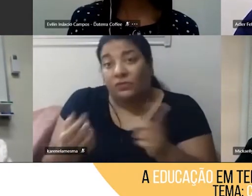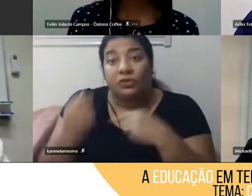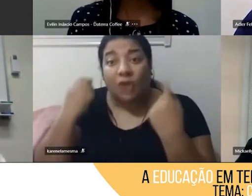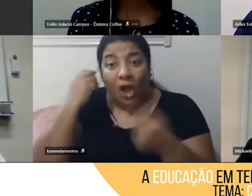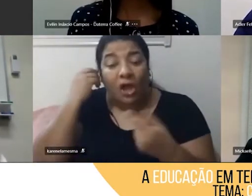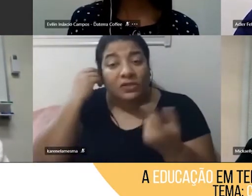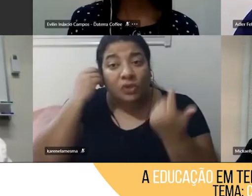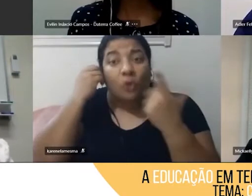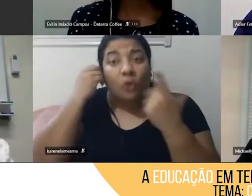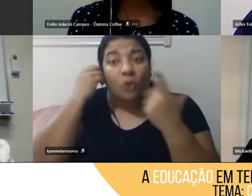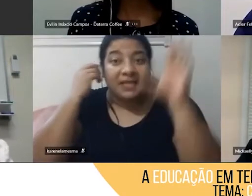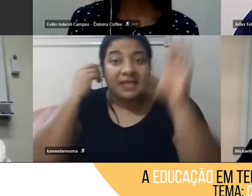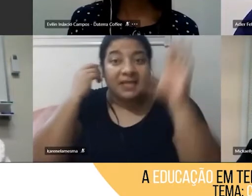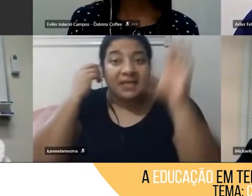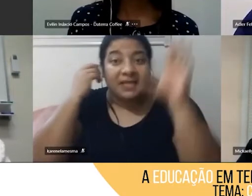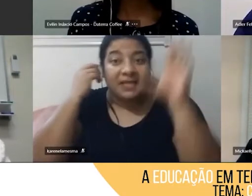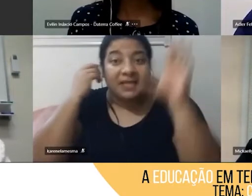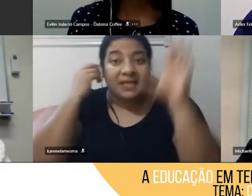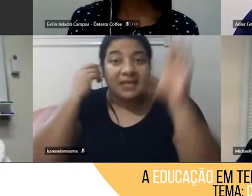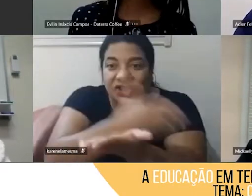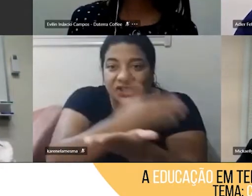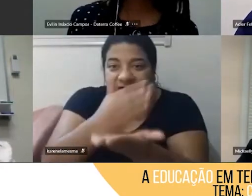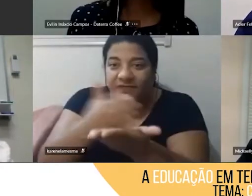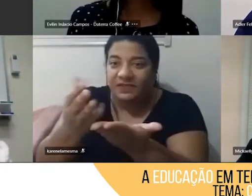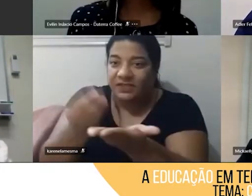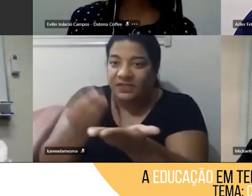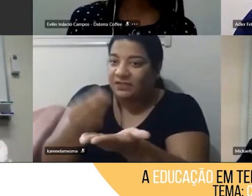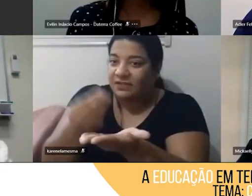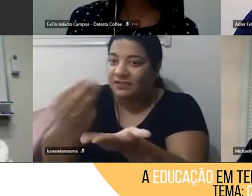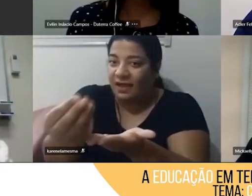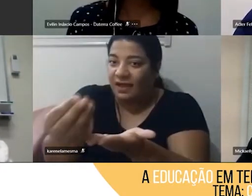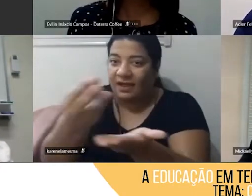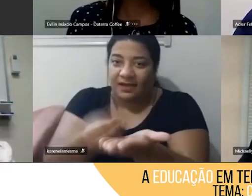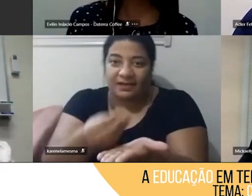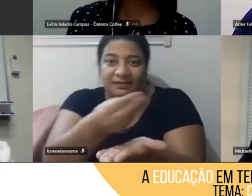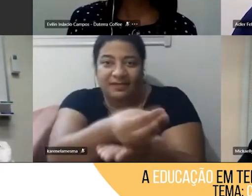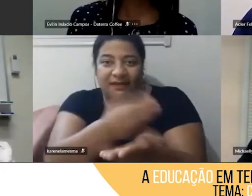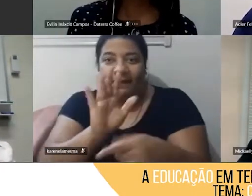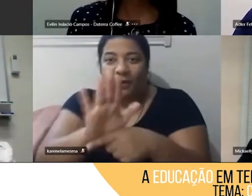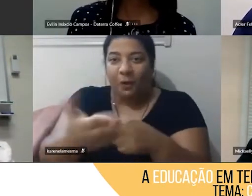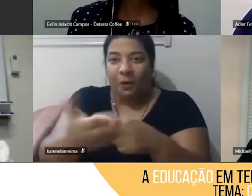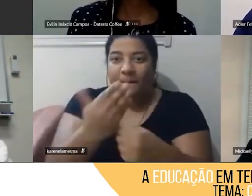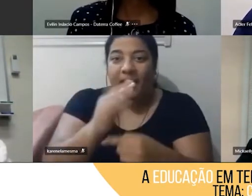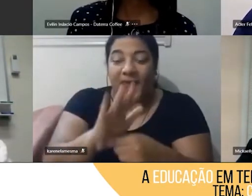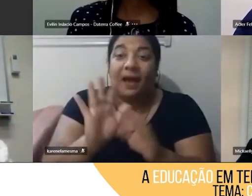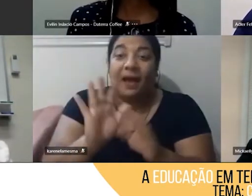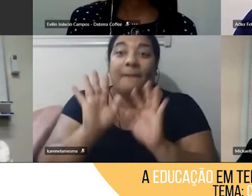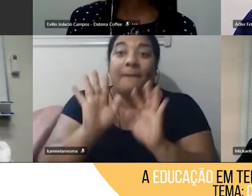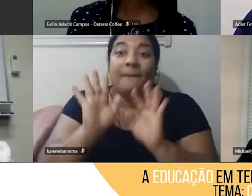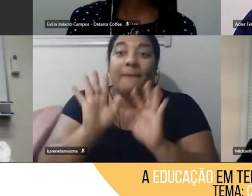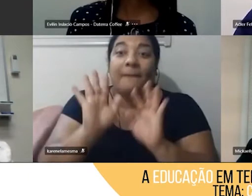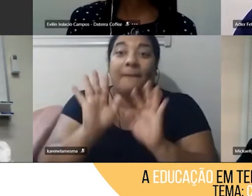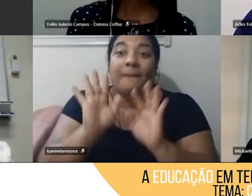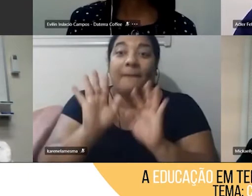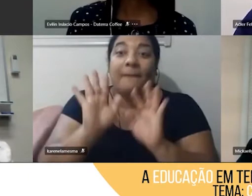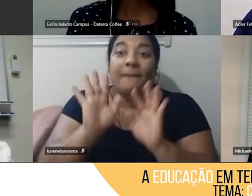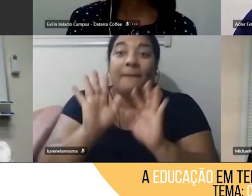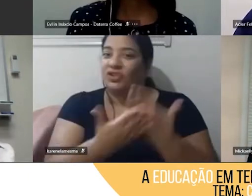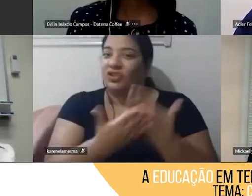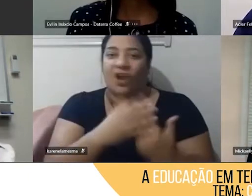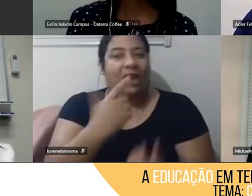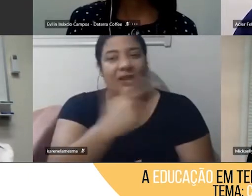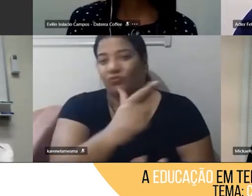do aprender a dividir, né, de aprender a cooperar, mas na escola nós não recebemos essa formação.